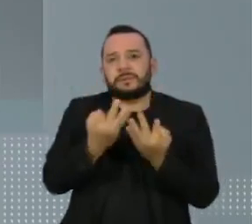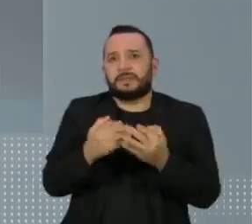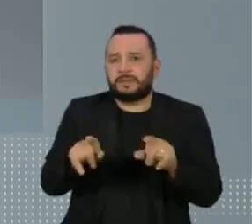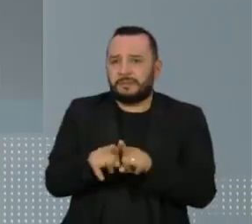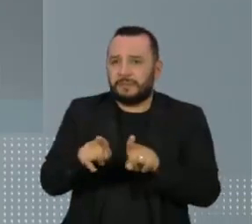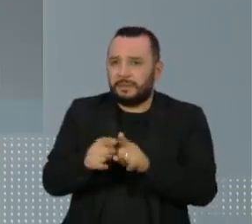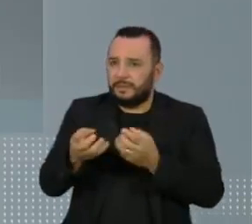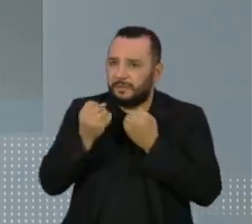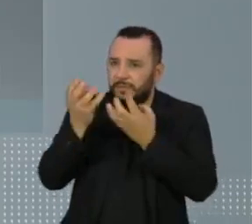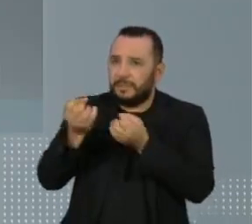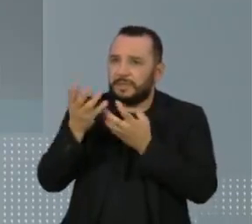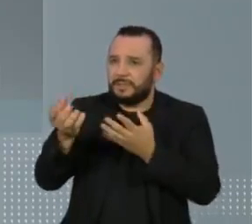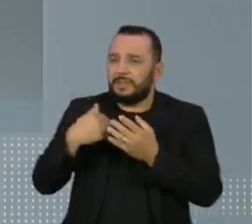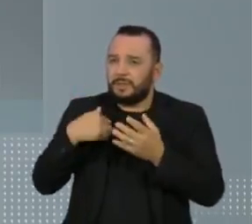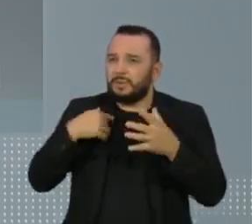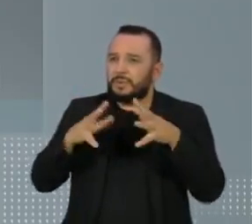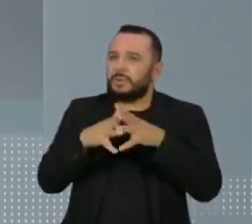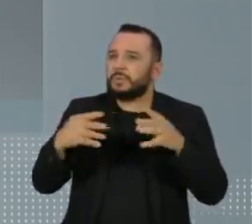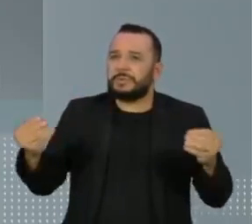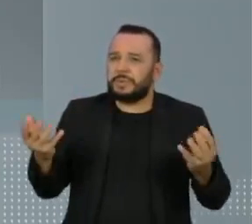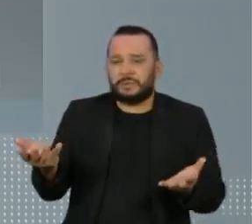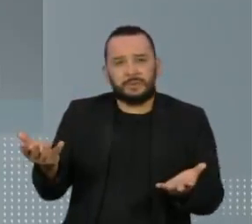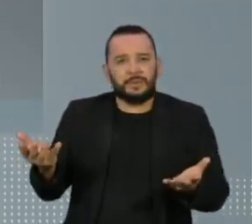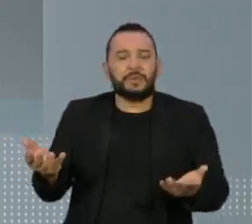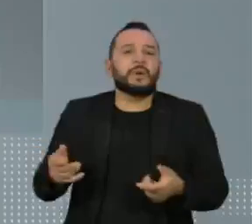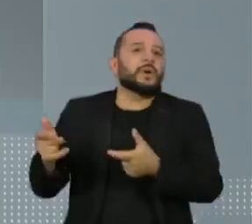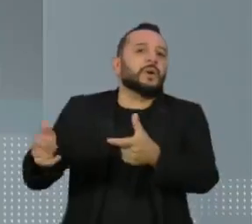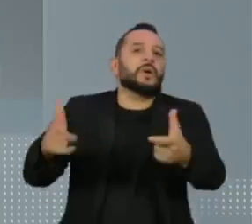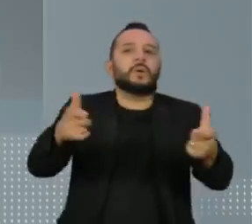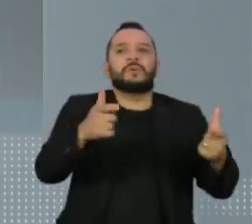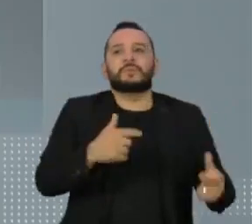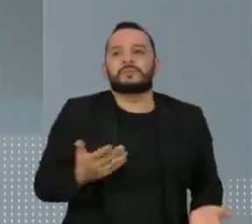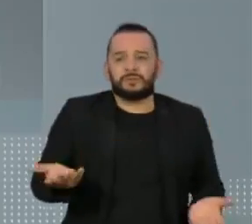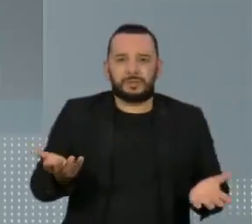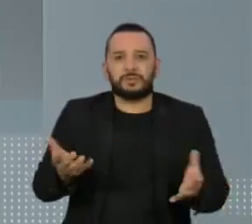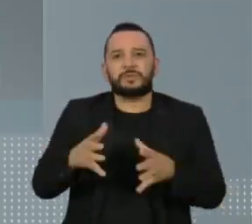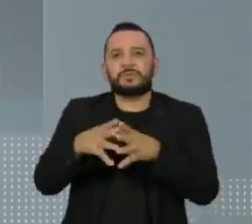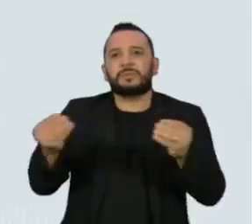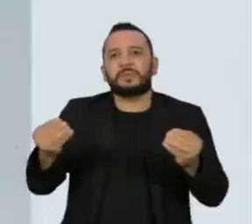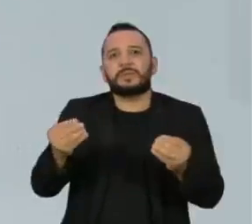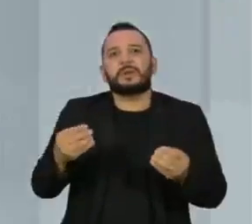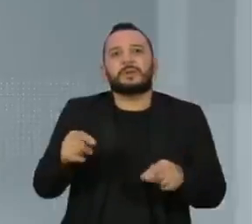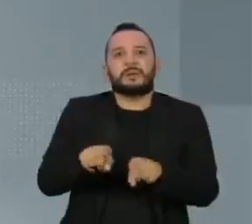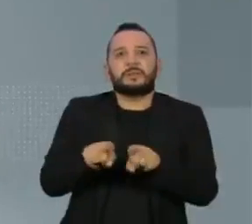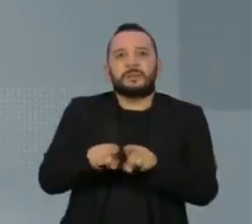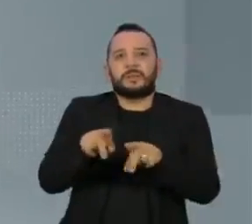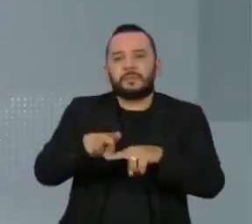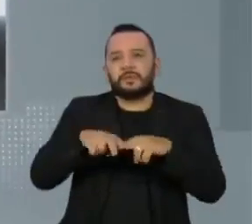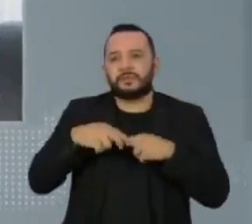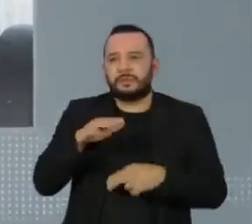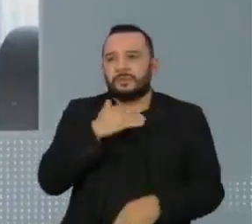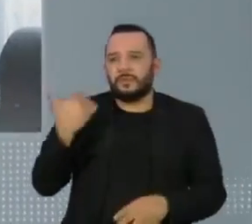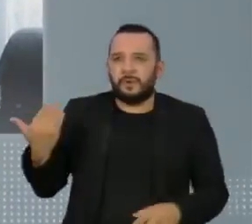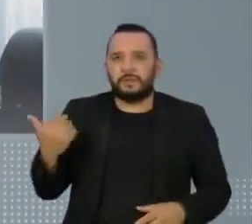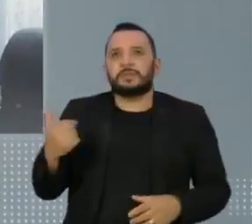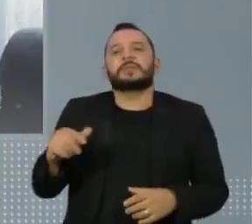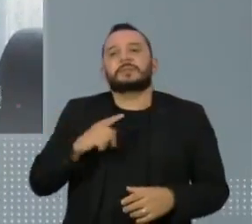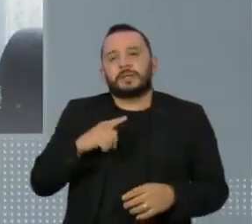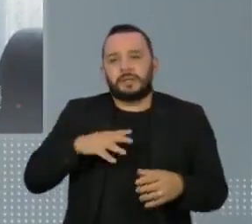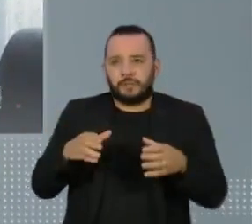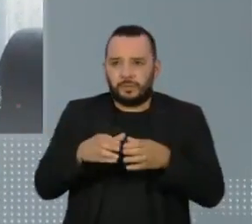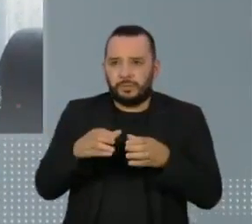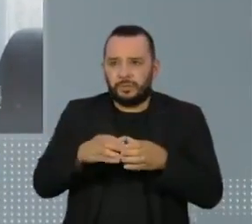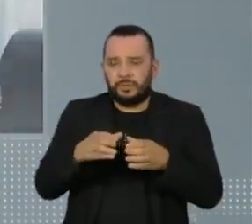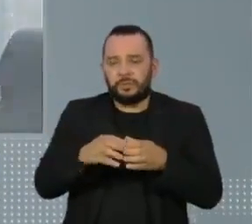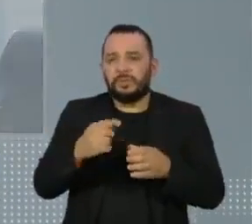como desaparecidos, seu paradeiro ou as circunstâncias e a causa da morte. Segundo o Comitê Internacional da